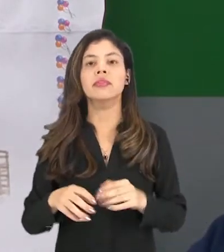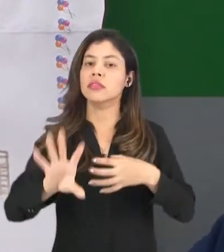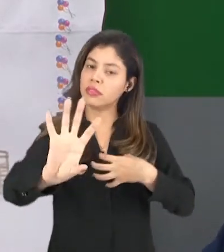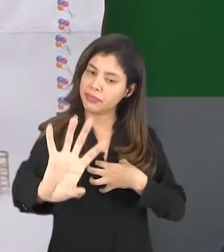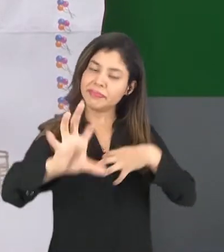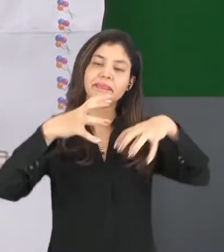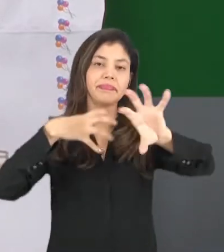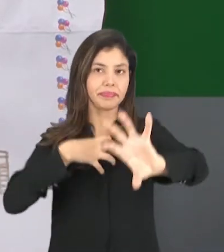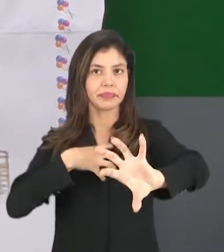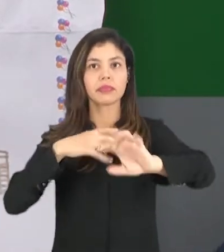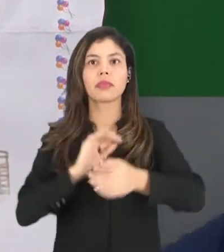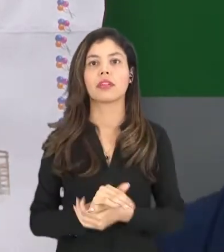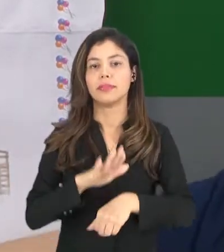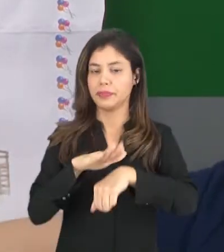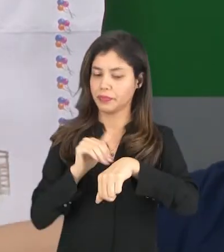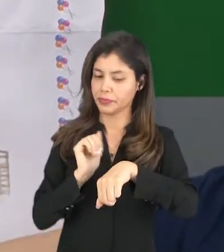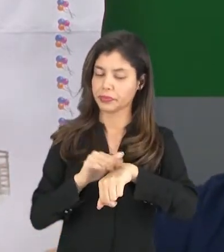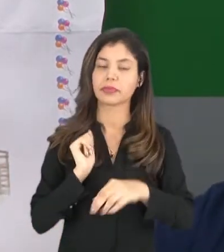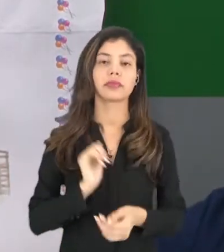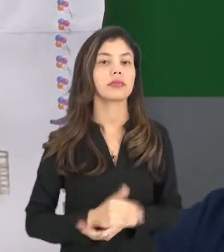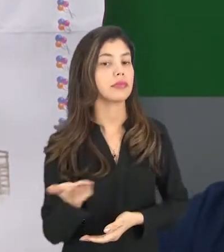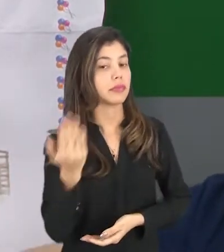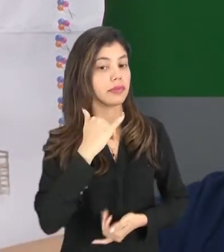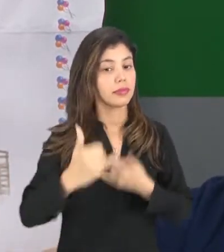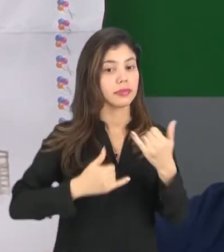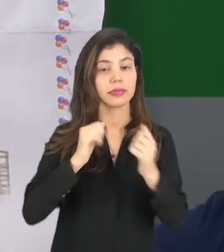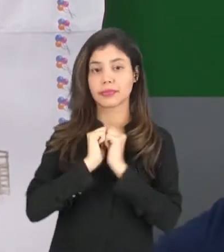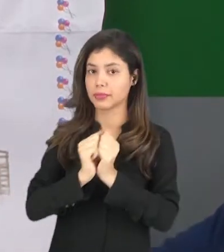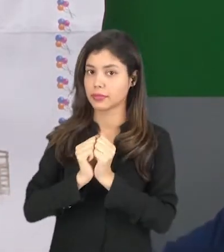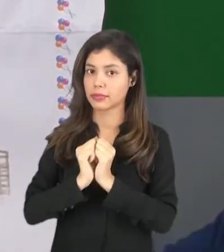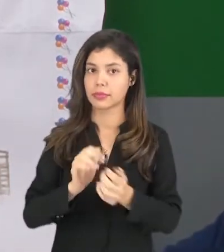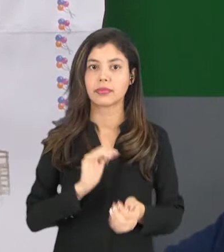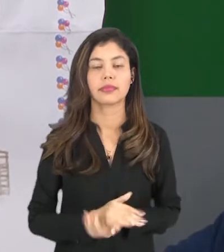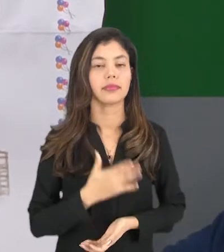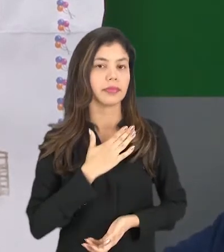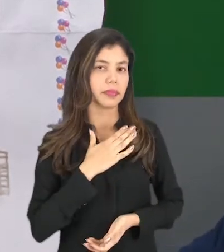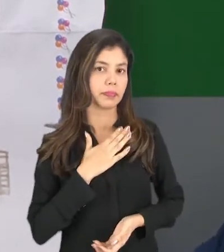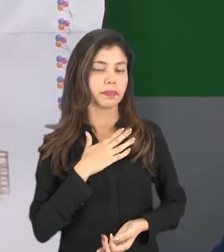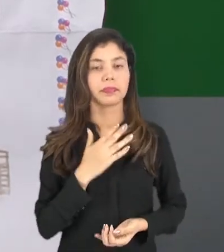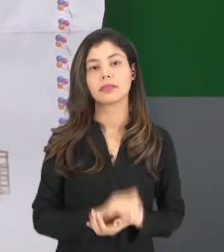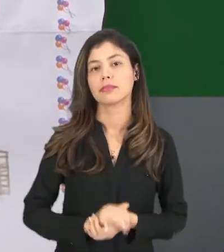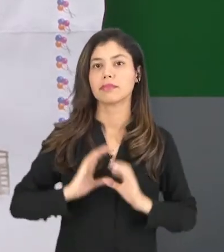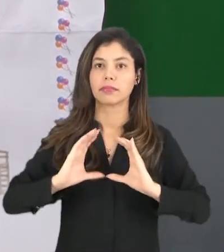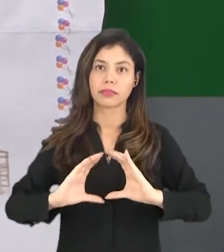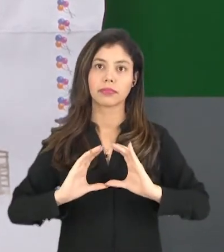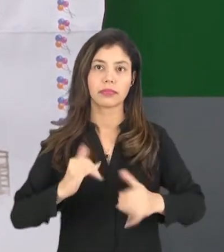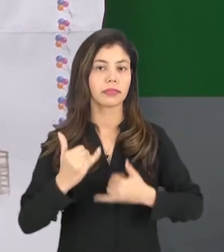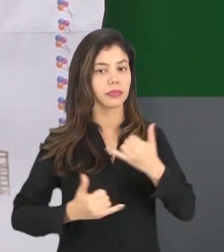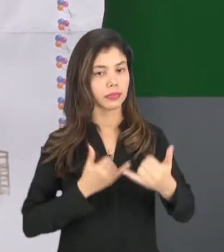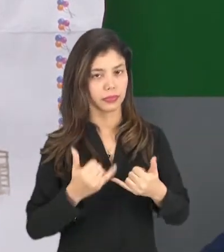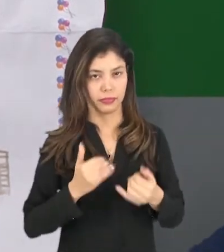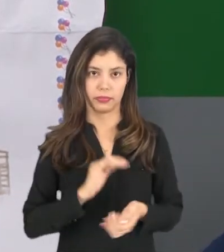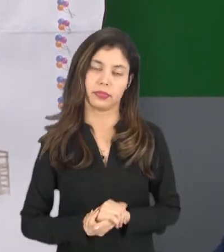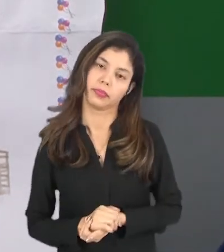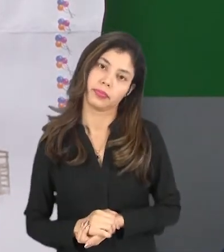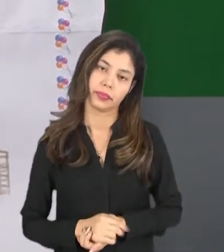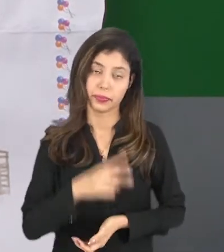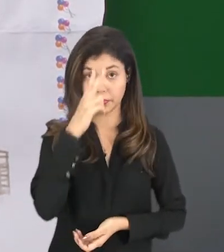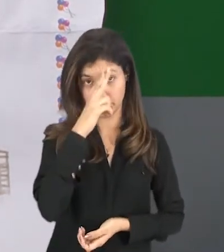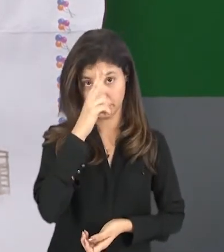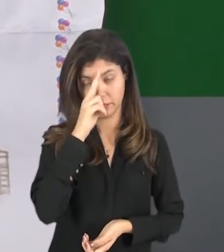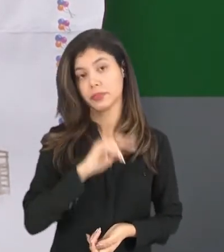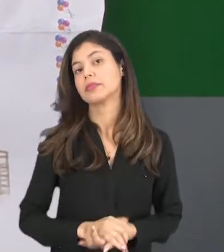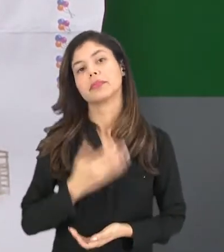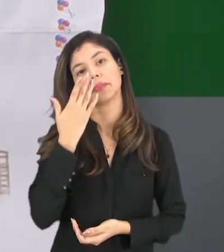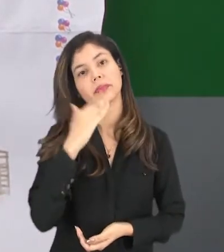empatia e chamou. Vamos brincar juntos com a minha bola para brincar. Essa será uma lembrança